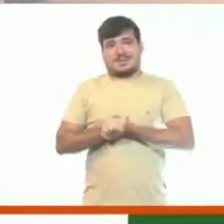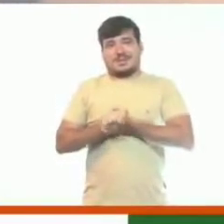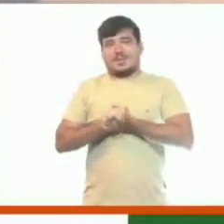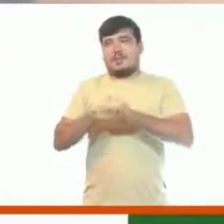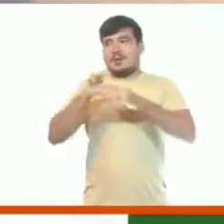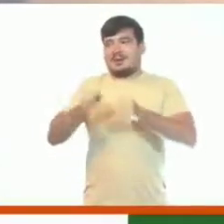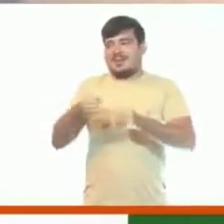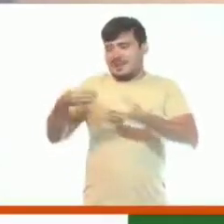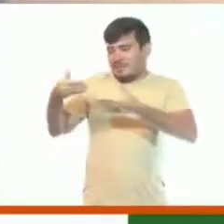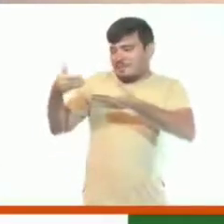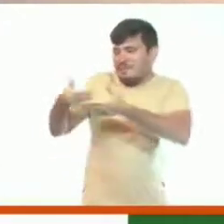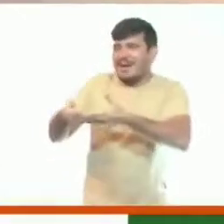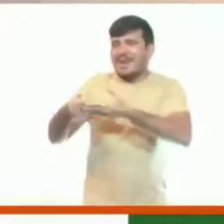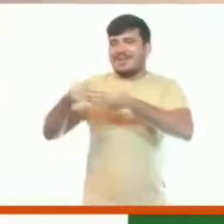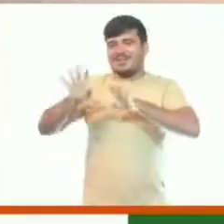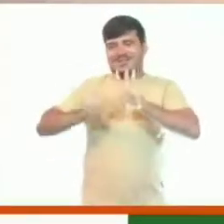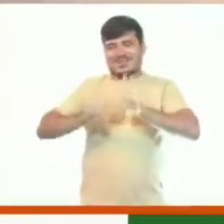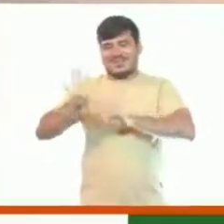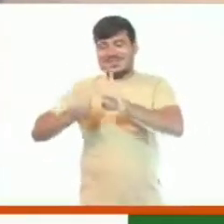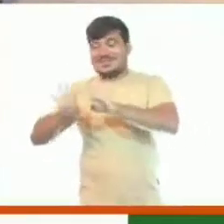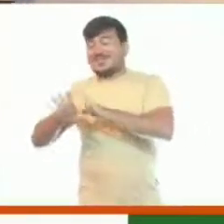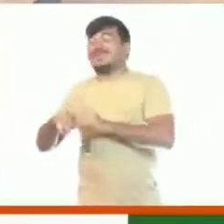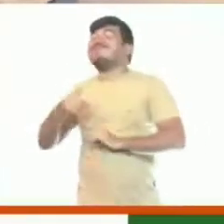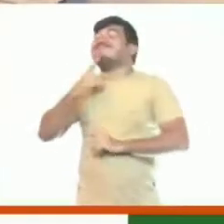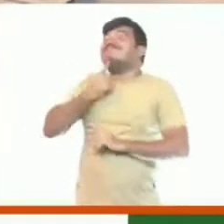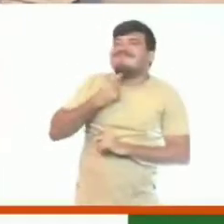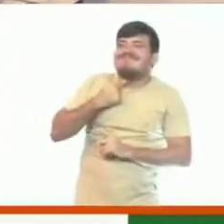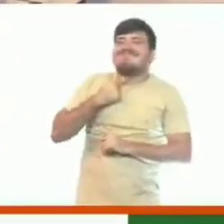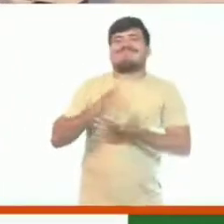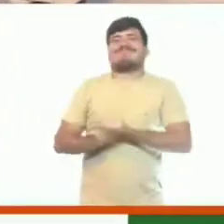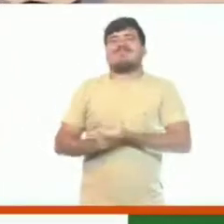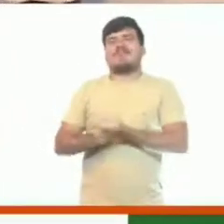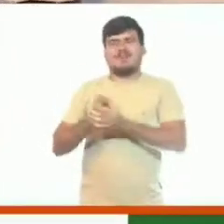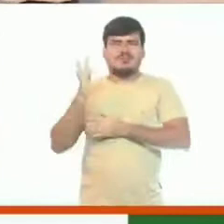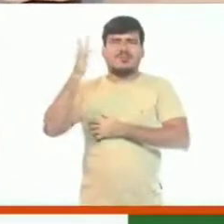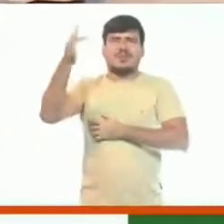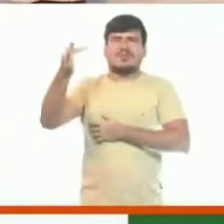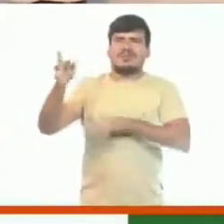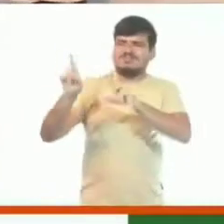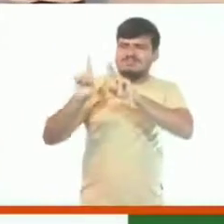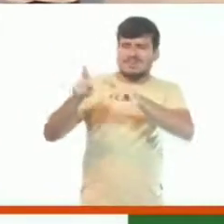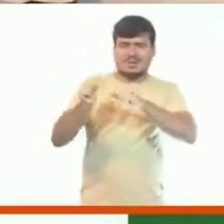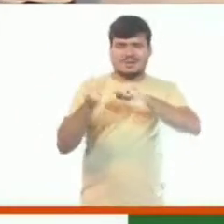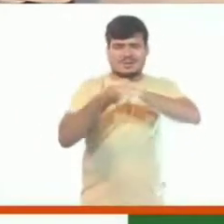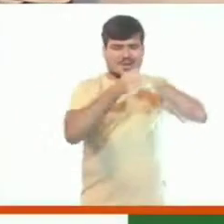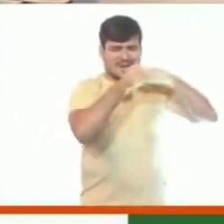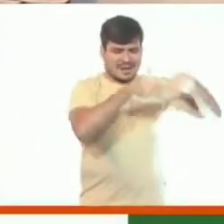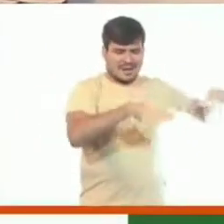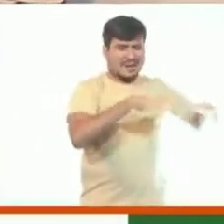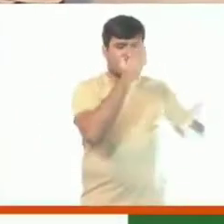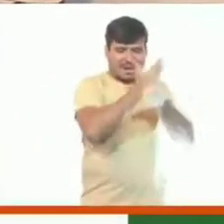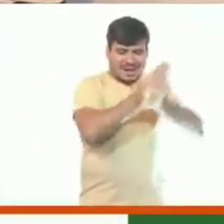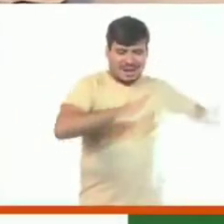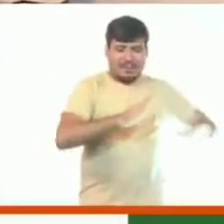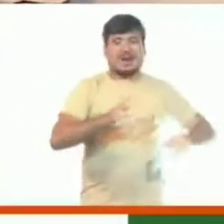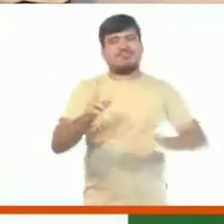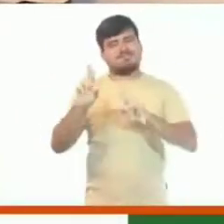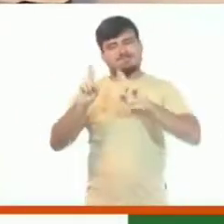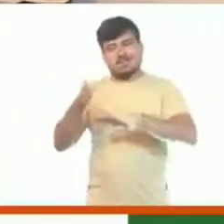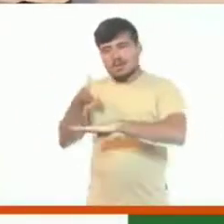véspera de ano novo, hein, Ariadna? Ô vontade. Mas, se Deus quiser, em breve essa pandemia vai passar, em breve nós vamos estar aí para